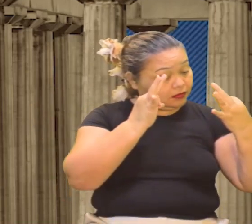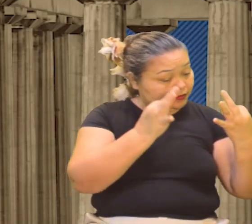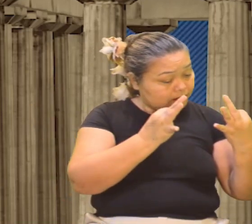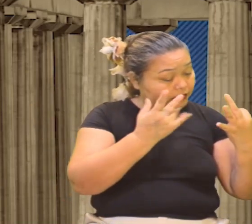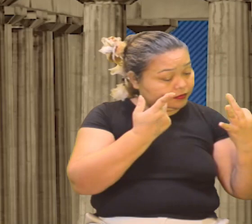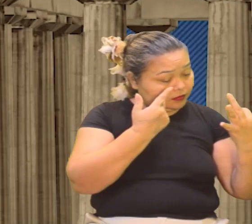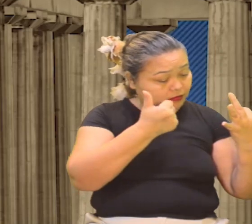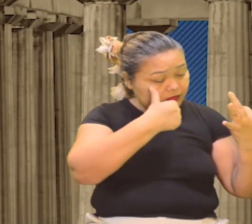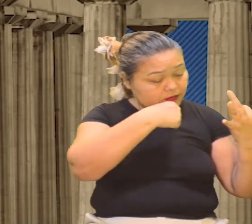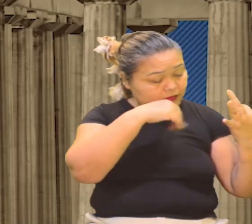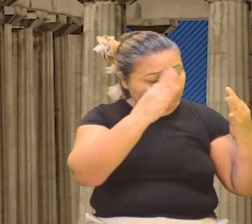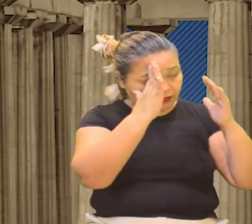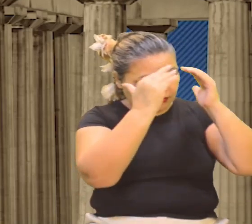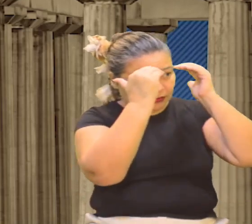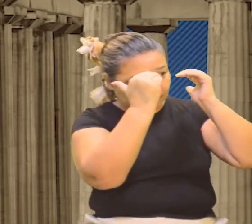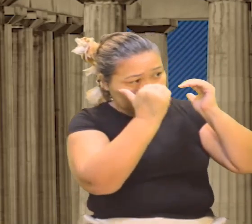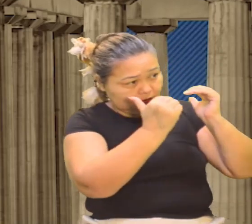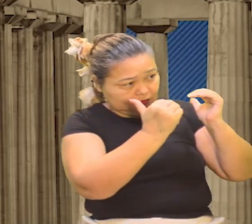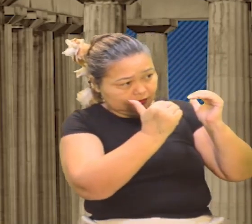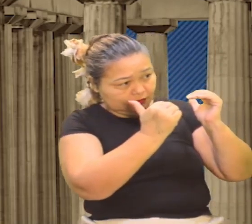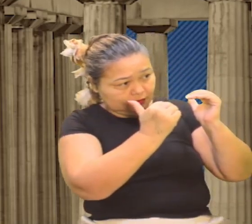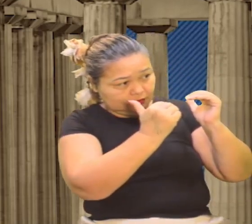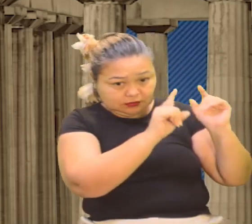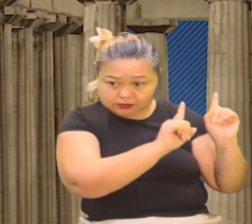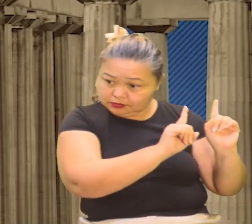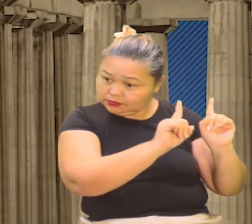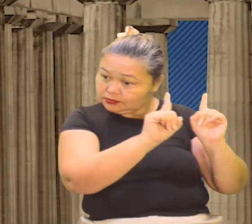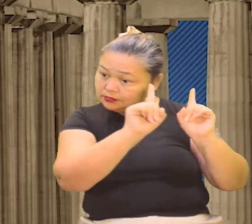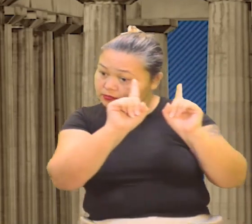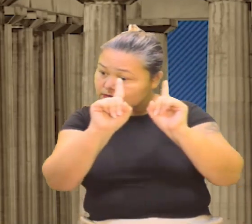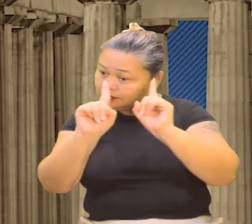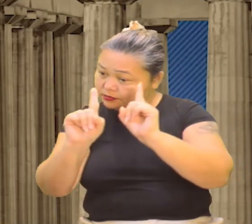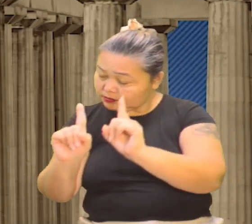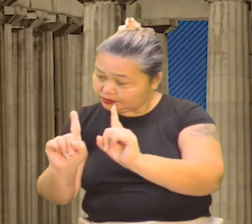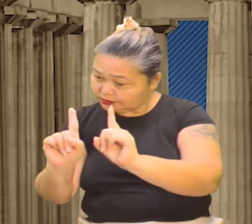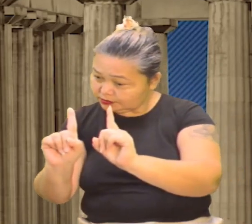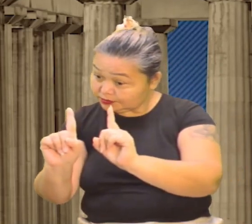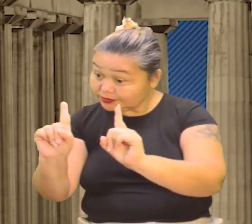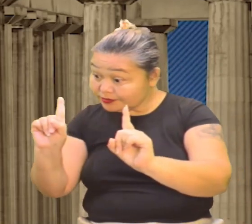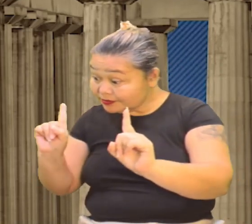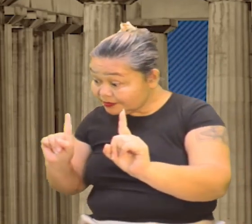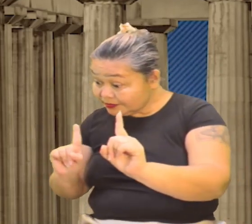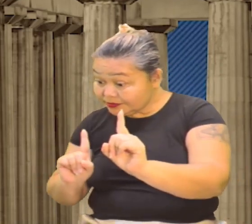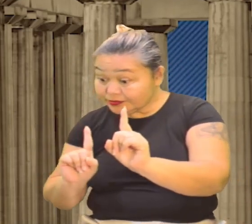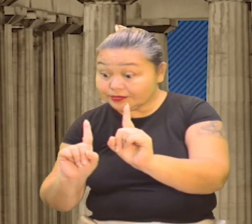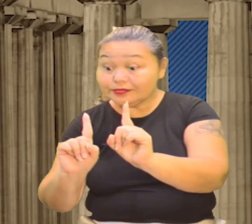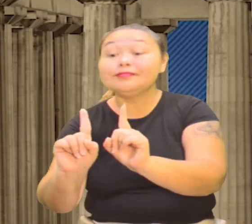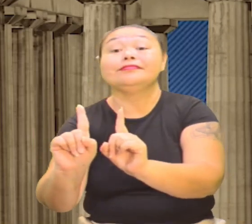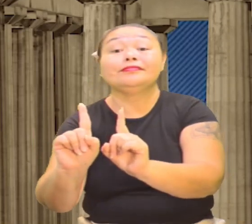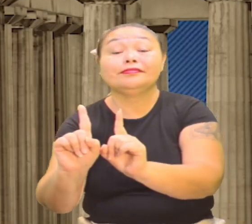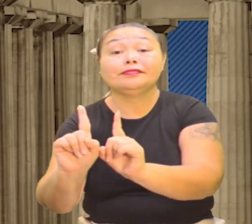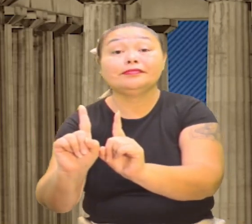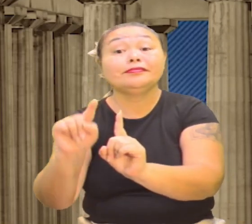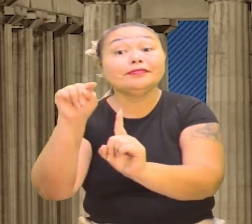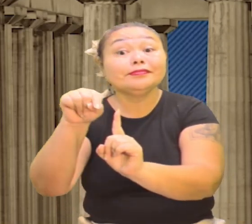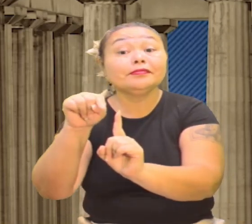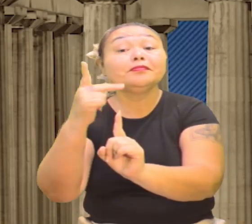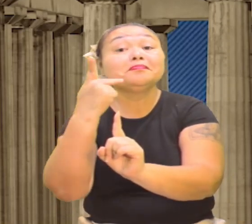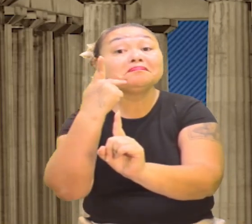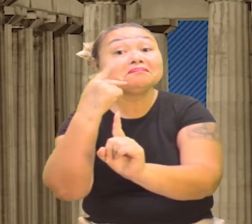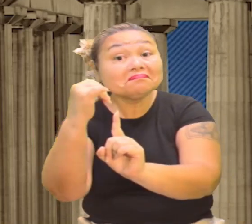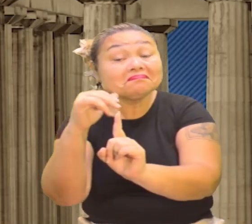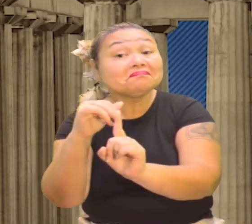familiar que obedece seus pais para um outro âmbito familiar que é o seu próprio, ou seja, você passou a ser